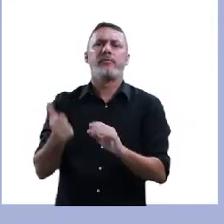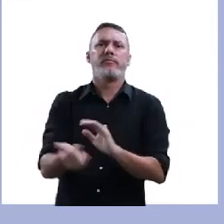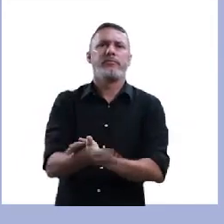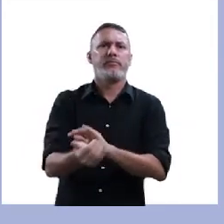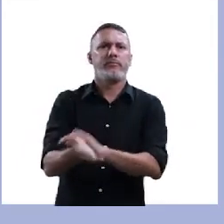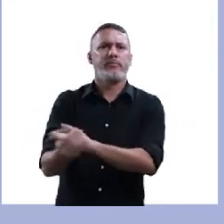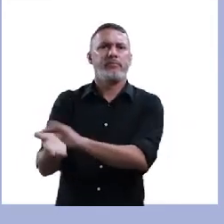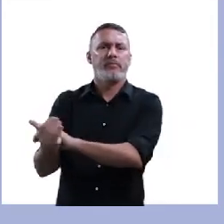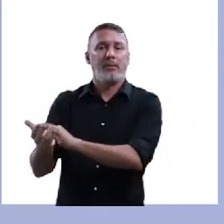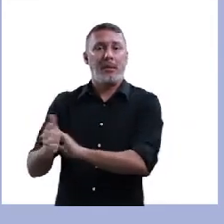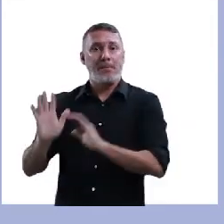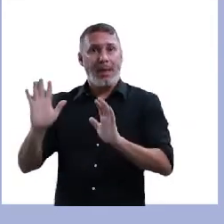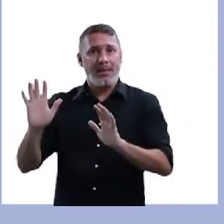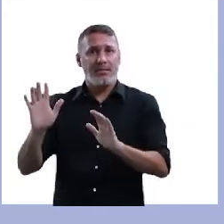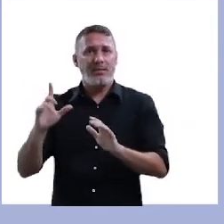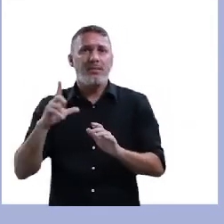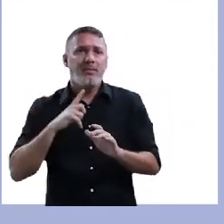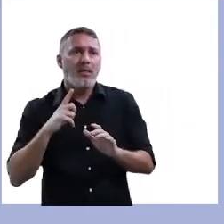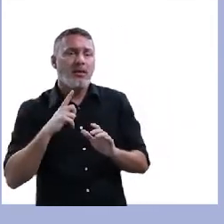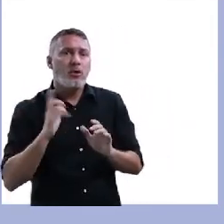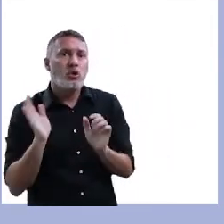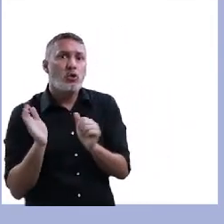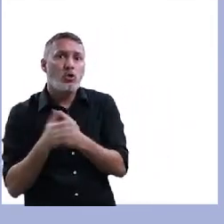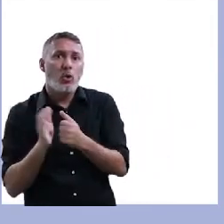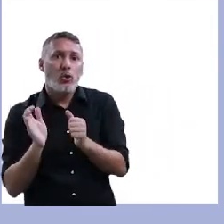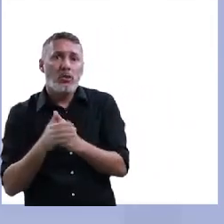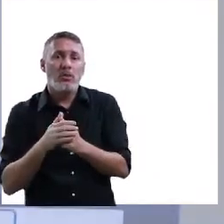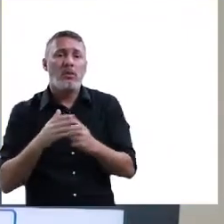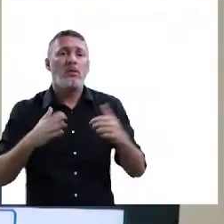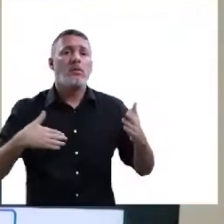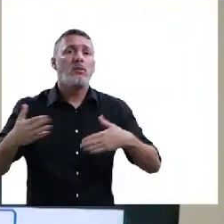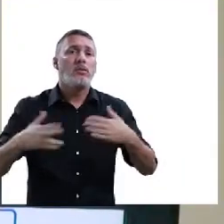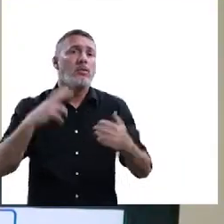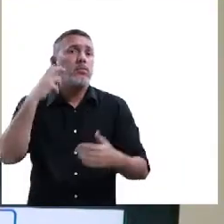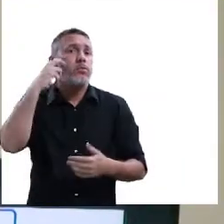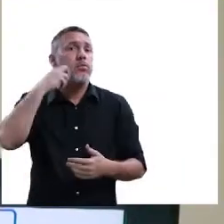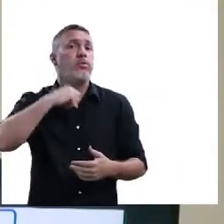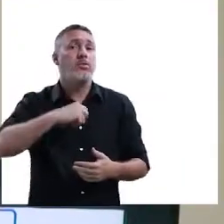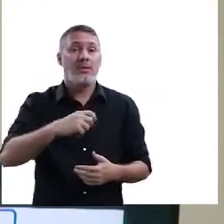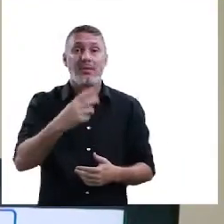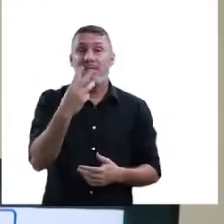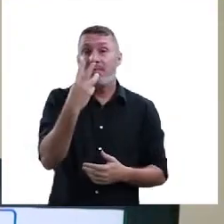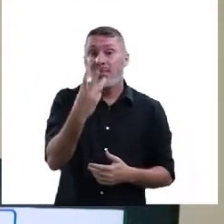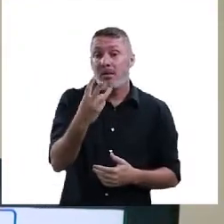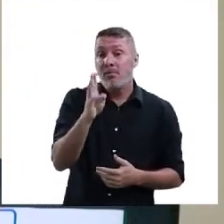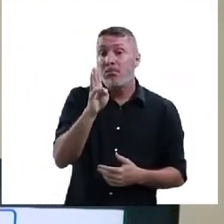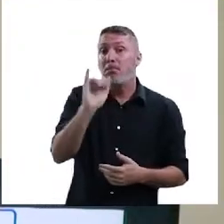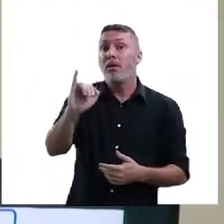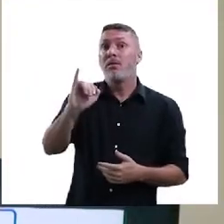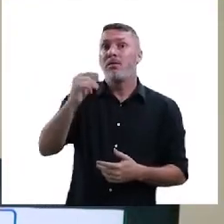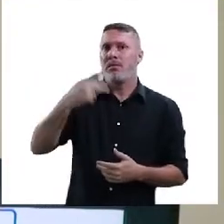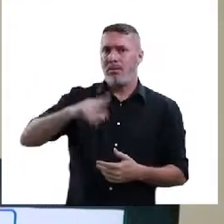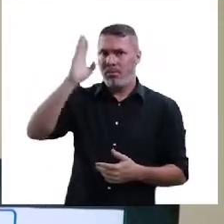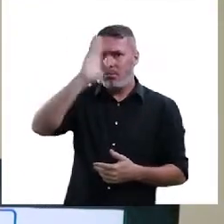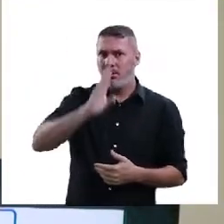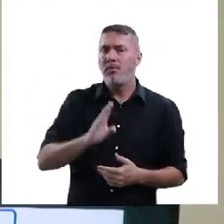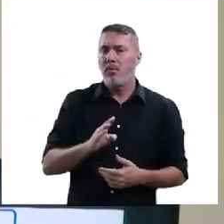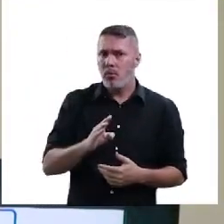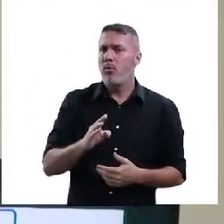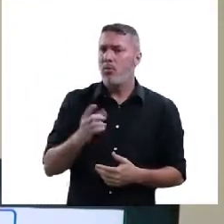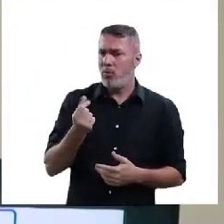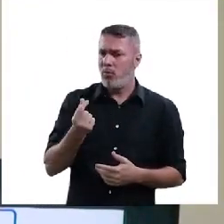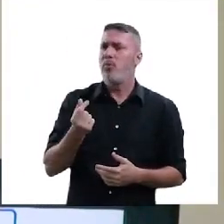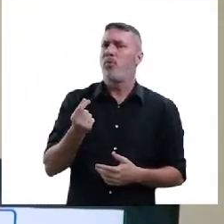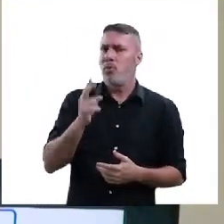Olha, ele movimenta em torno de 3 bilhões no Brasil. É muito dinheiro. Vou